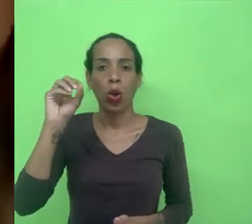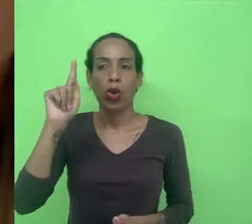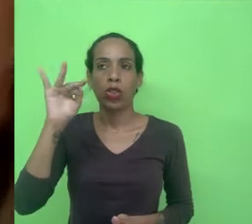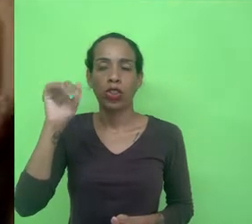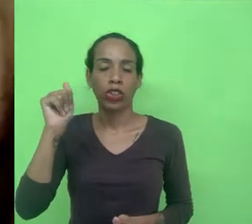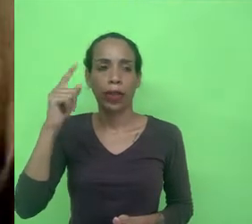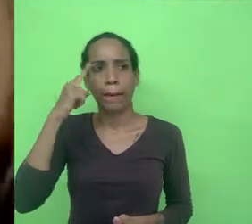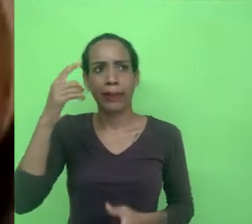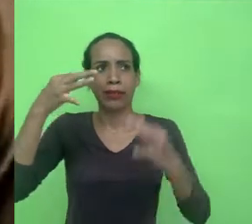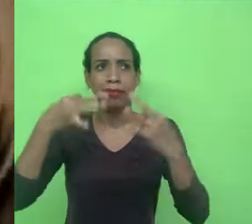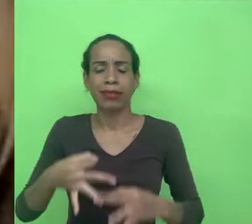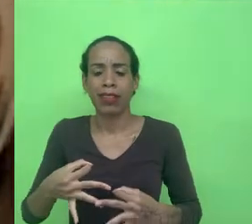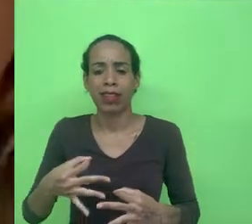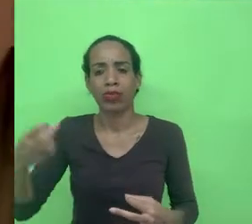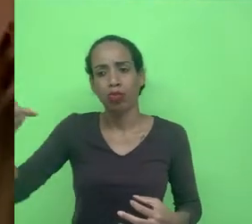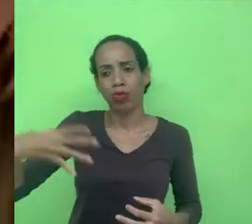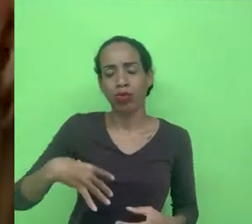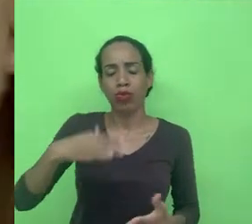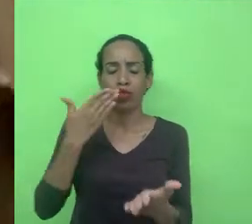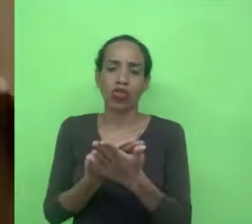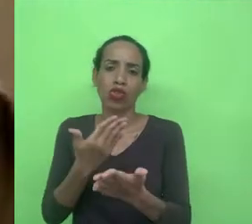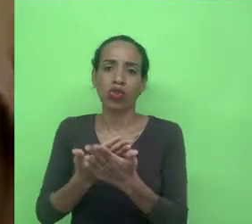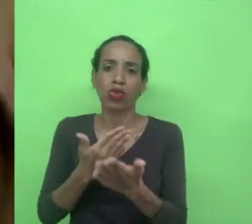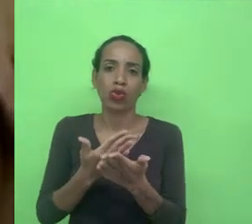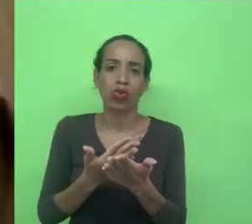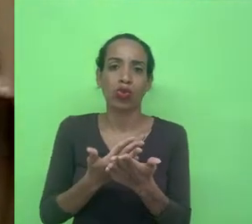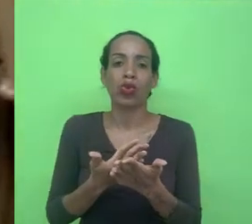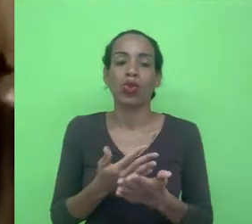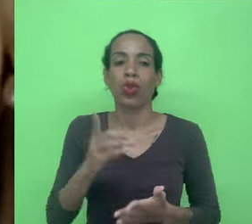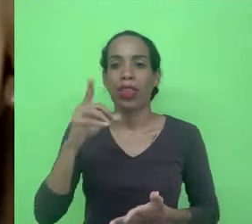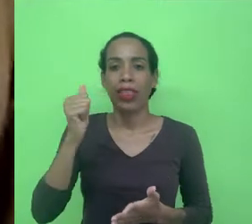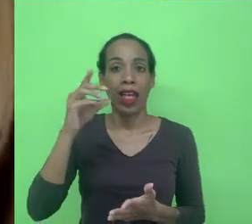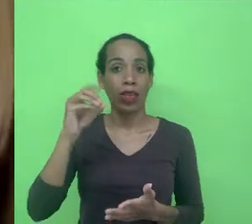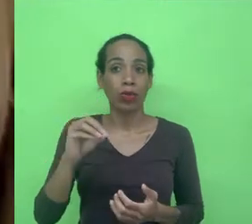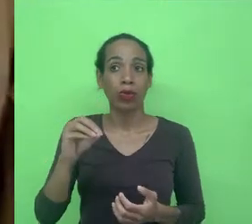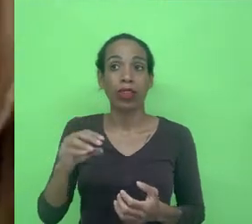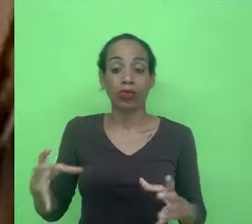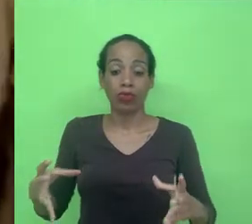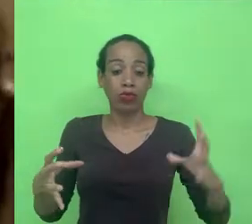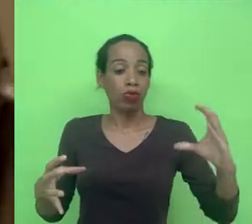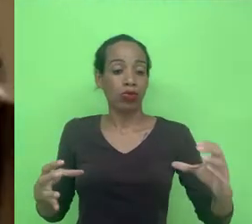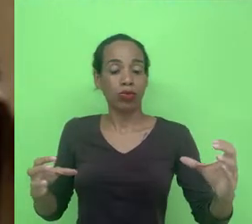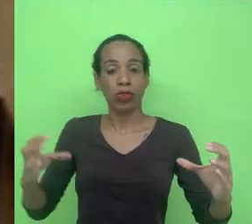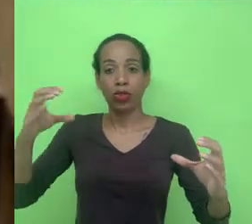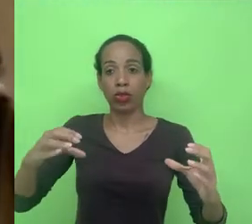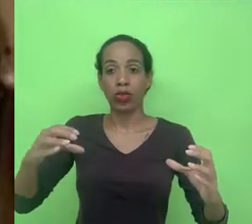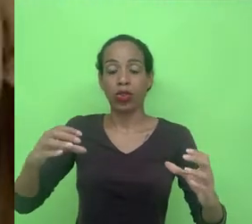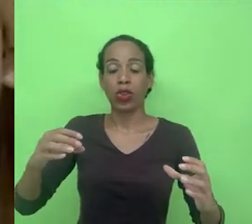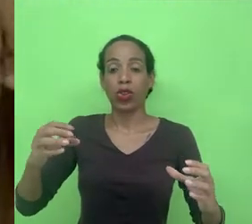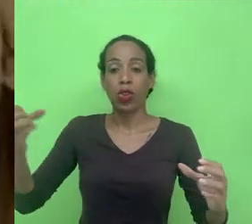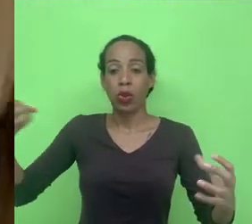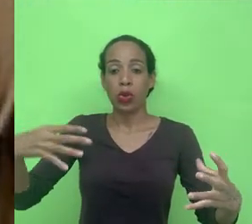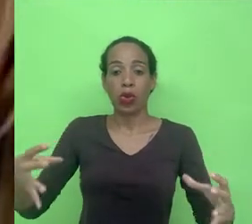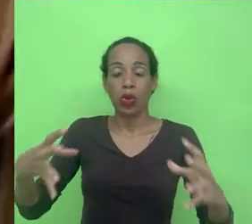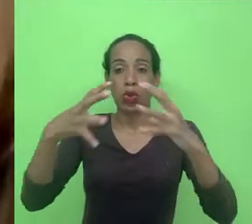um novo objeto de estudo que seria o dado assim unindo-se o dado novo objeto ao sufixo